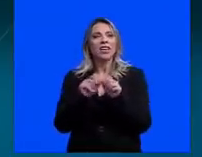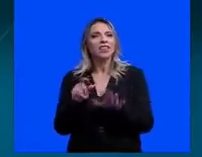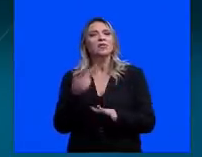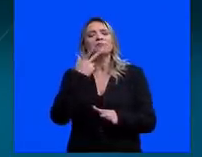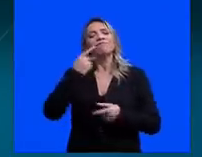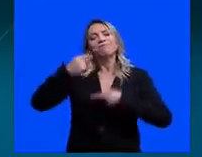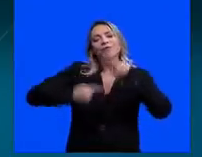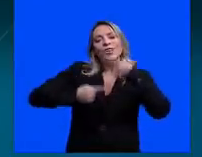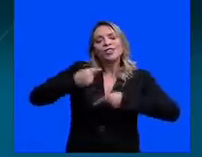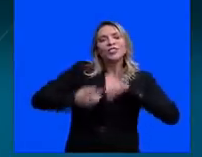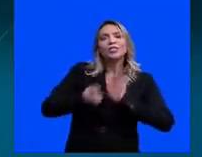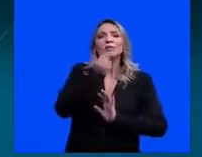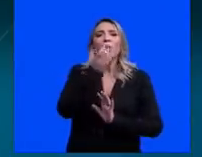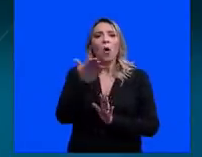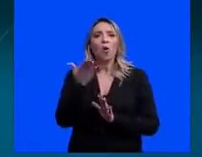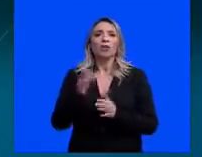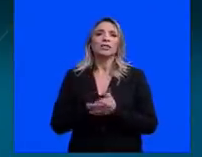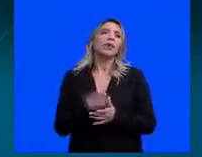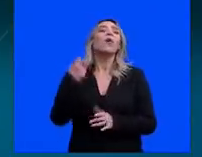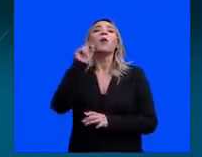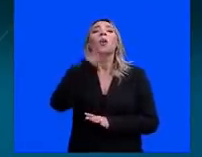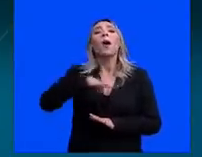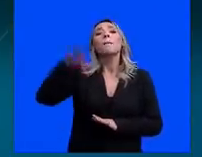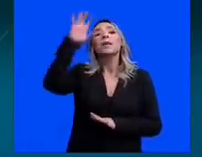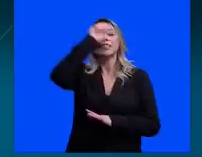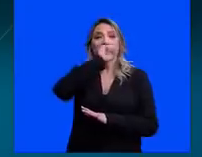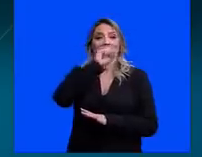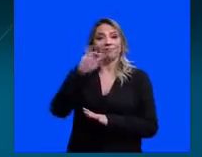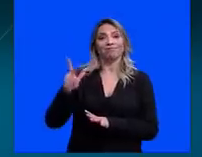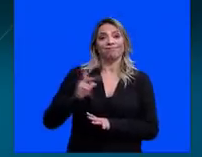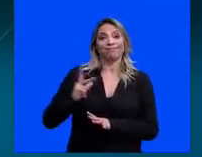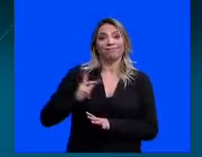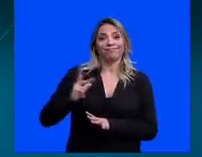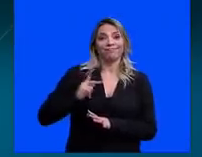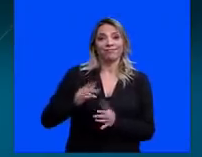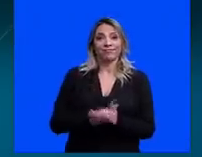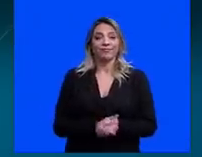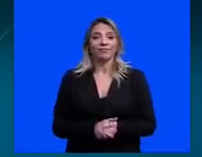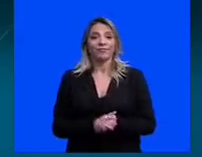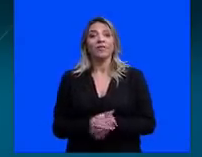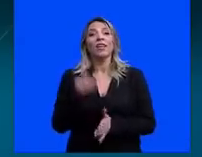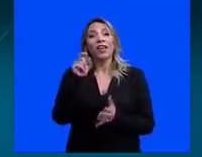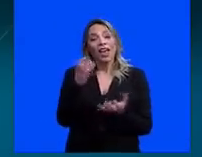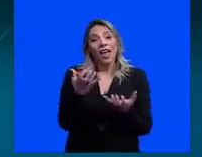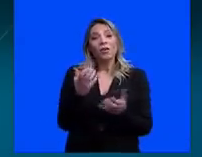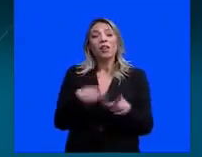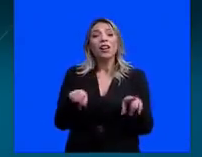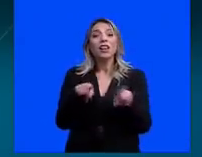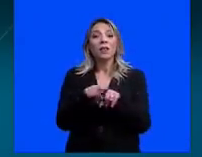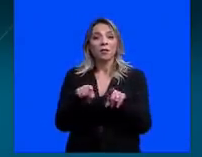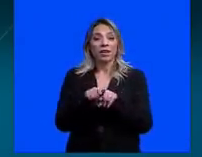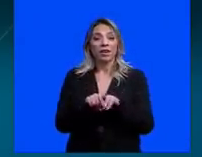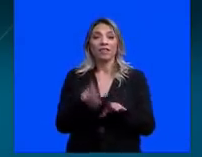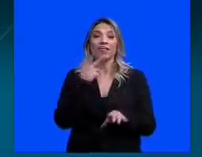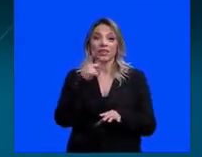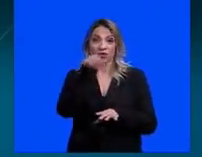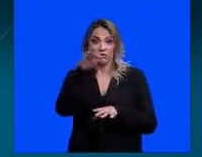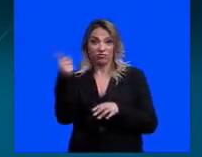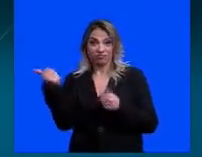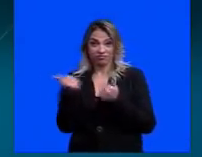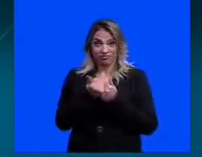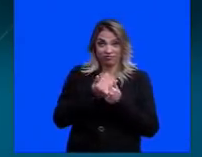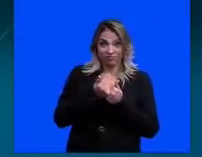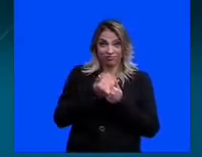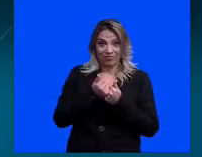políticas públicas. Aquilo que aprendi no setor privado. E quero também dizer à senhora que a sua defesa do Lula,